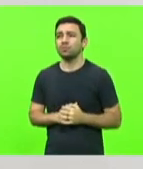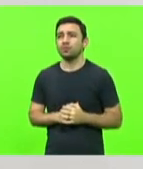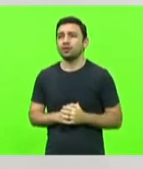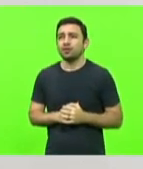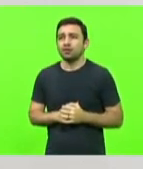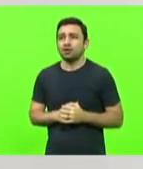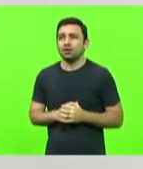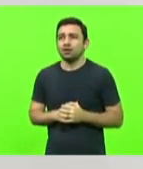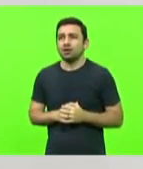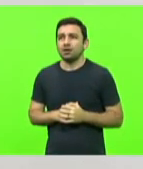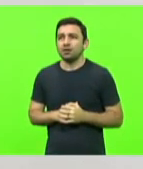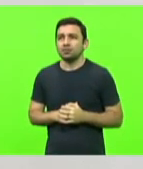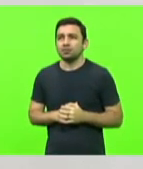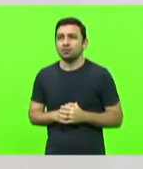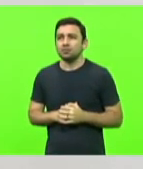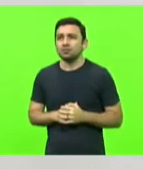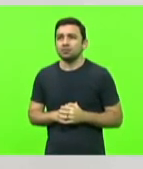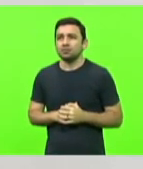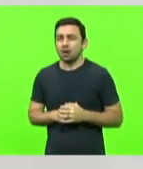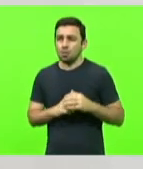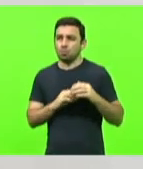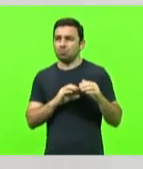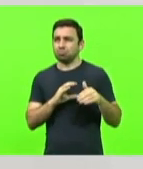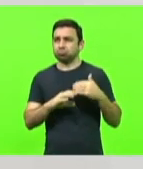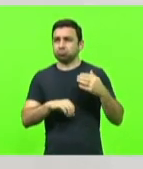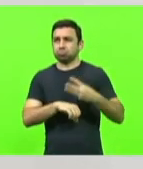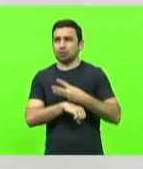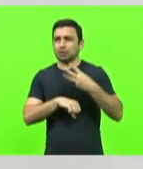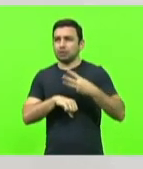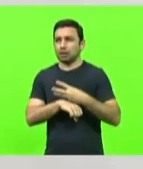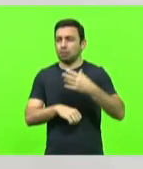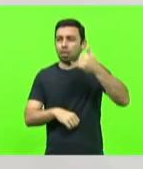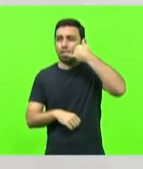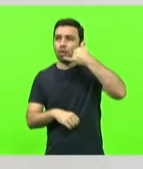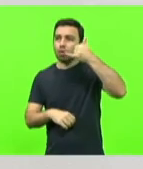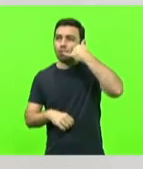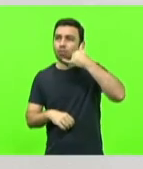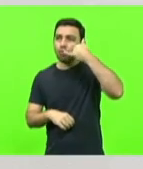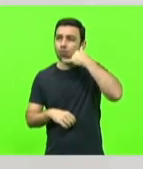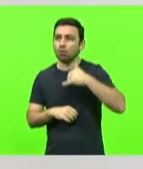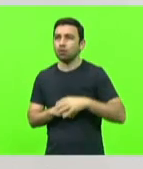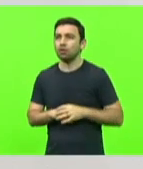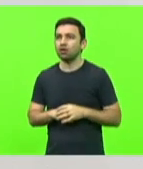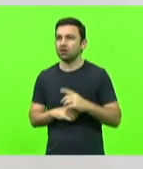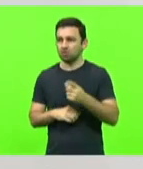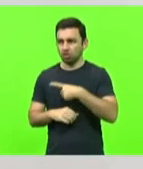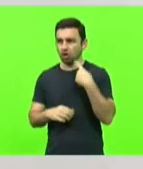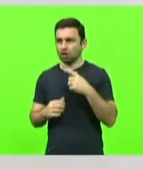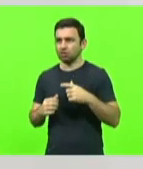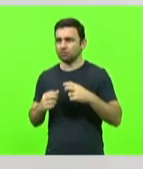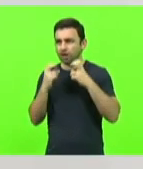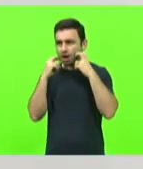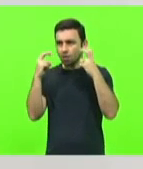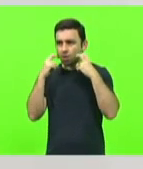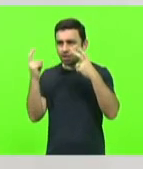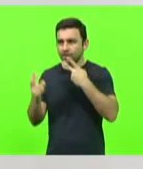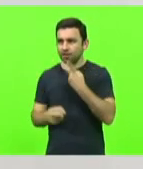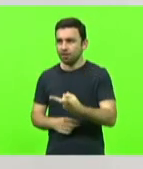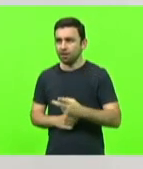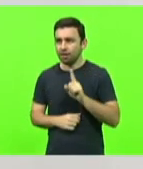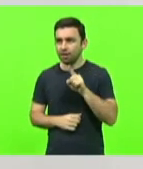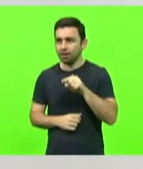ficar recebendo as coisas no meu WhatsApp, receber ligações, e aí nós aqui vamos nos acovardar de falar? Não.